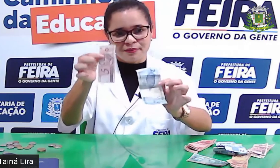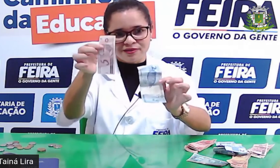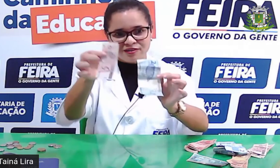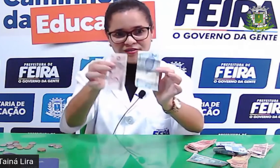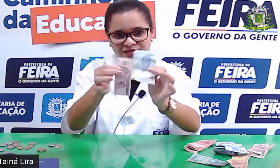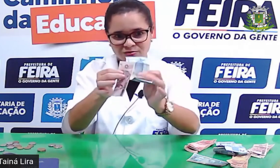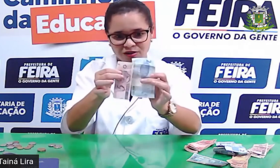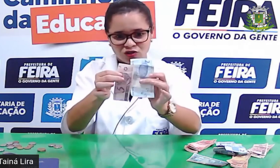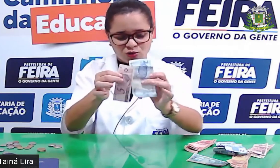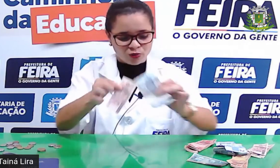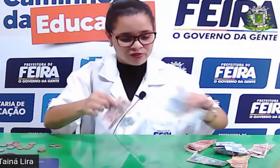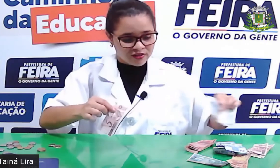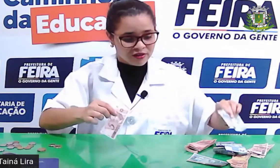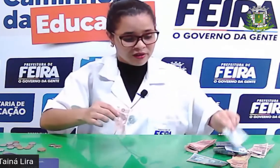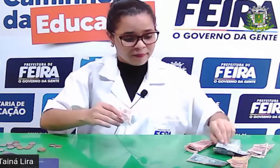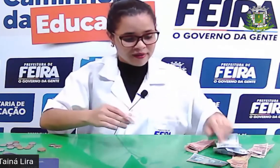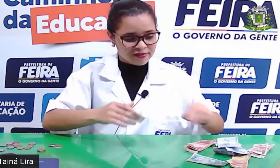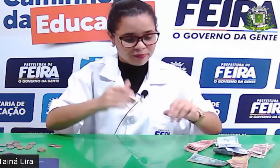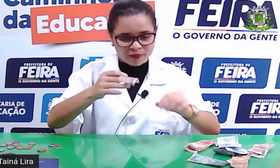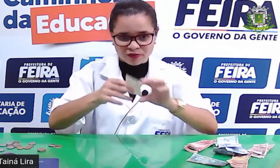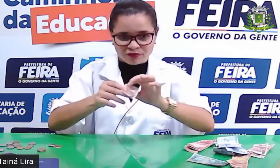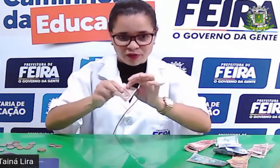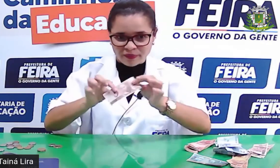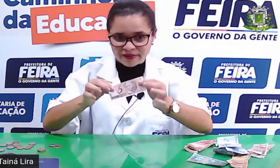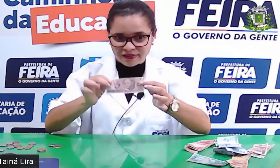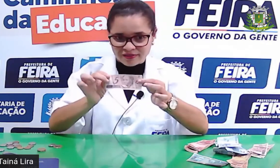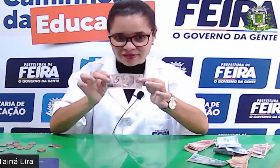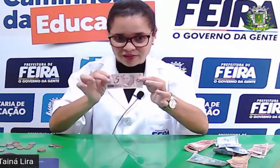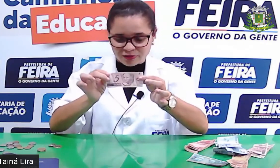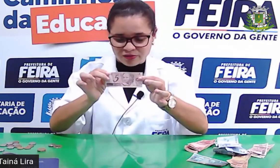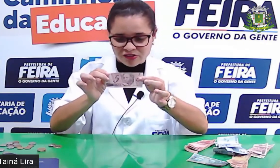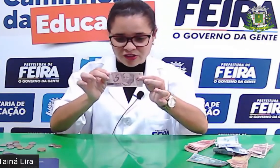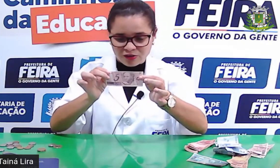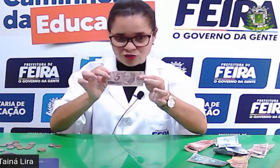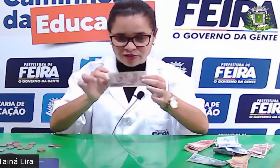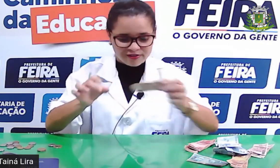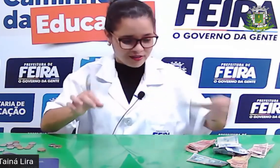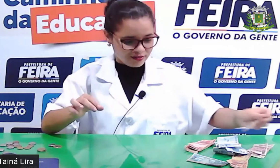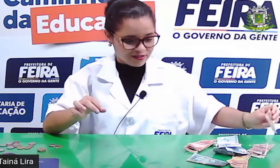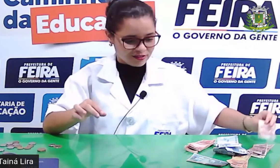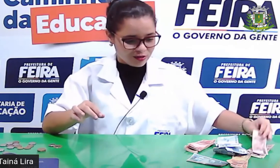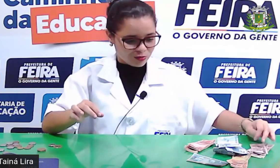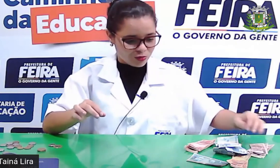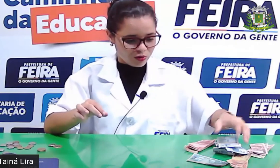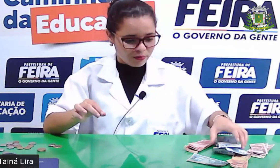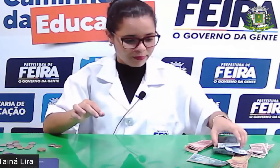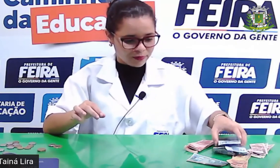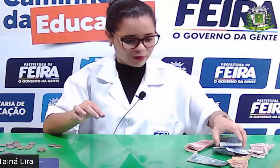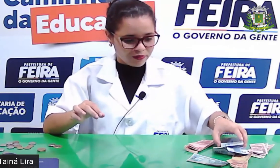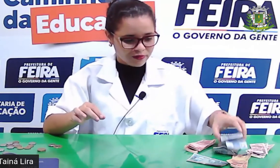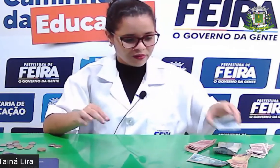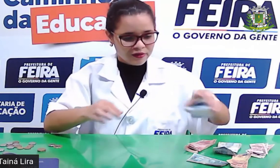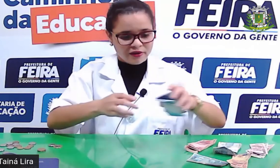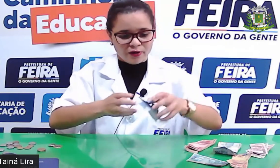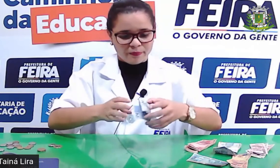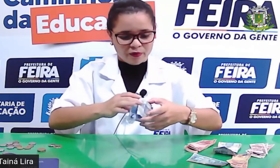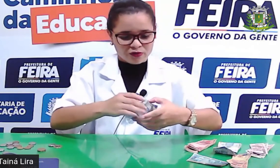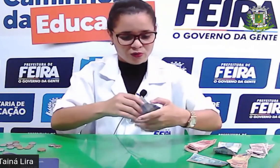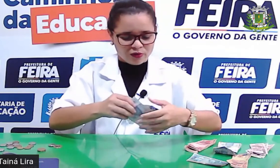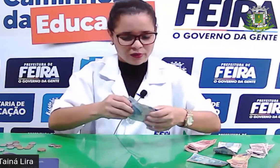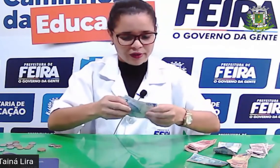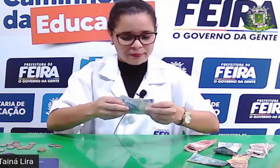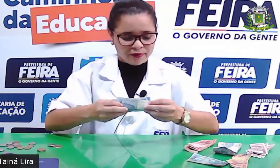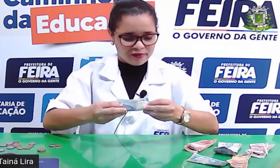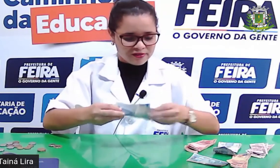principalmente a de 5 e a de 2, mas eu posso formar até sem utilizar de 5, como pró. Eu